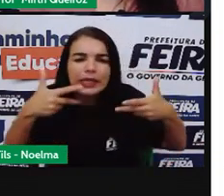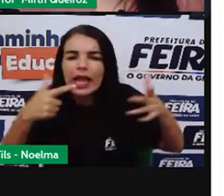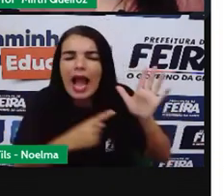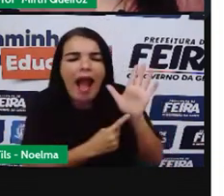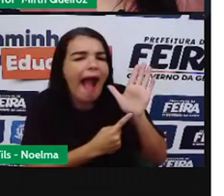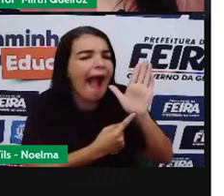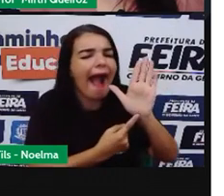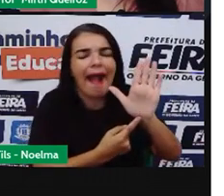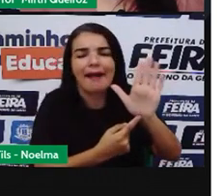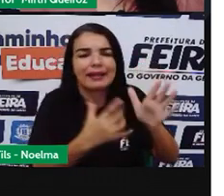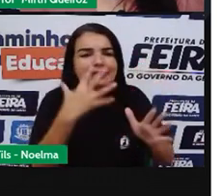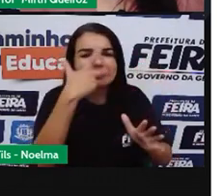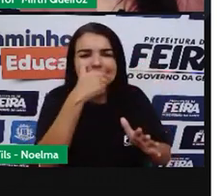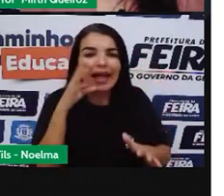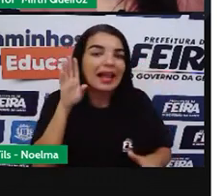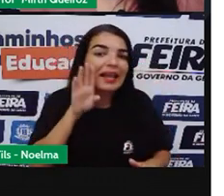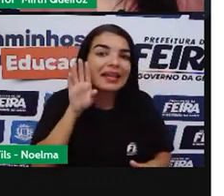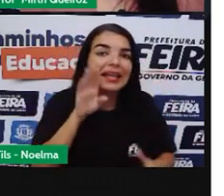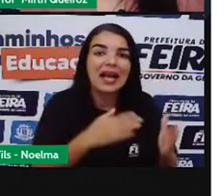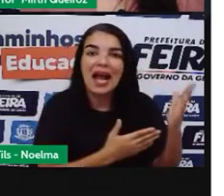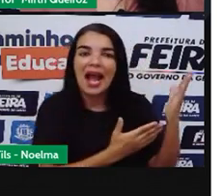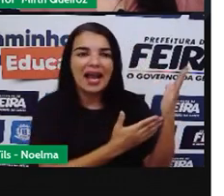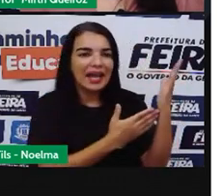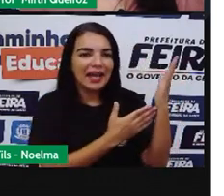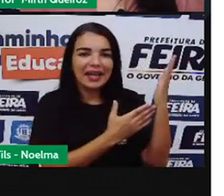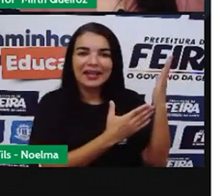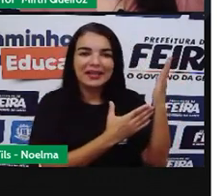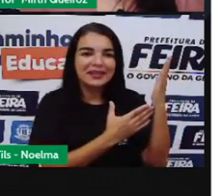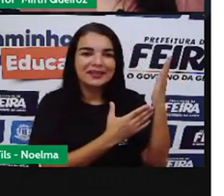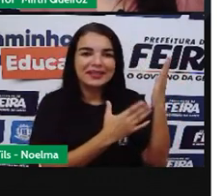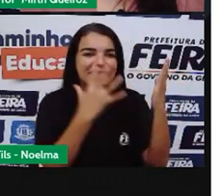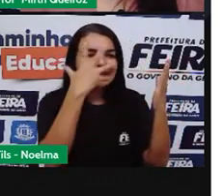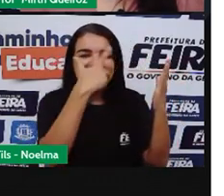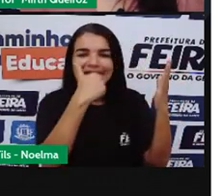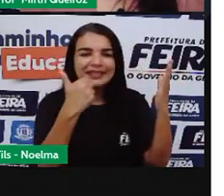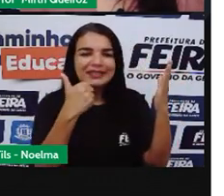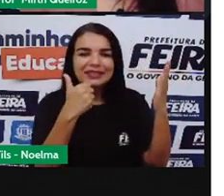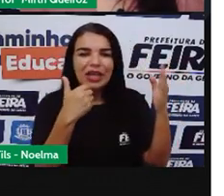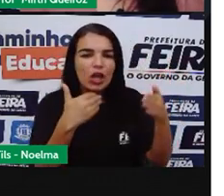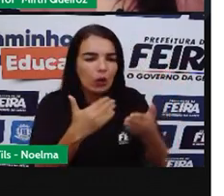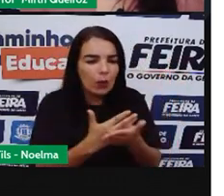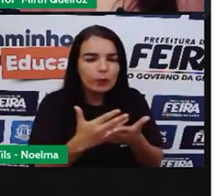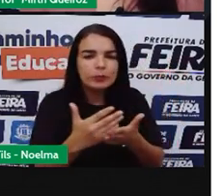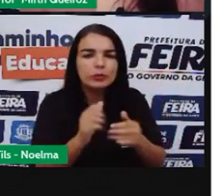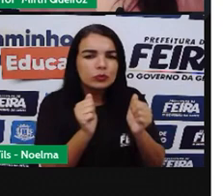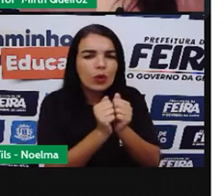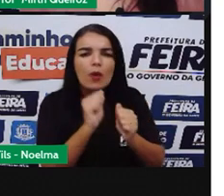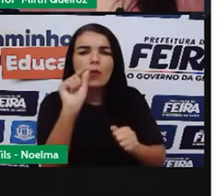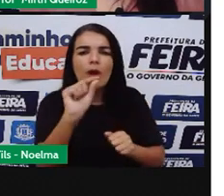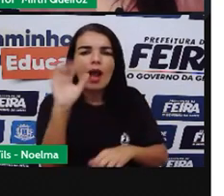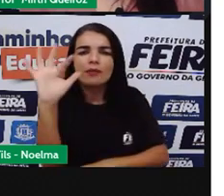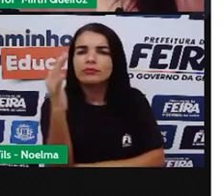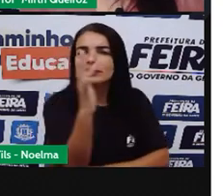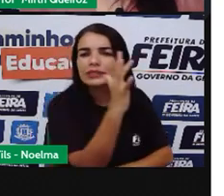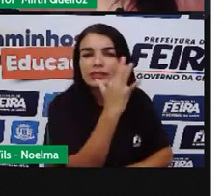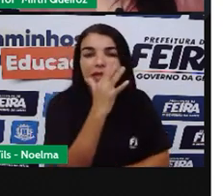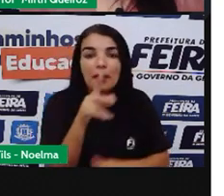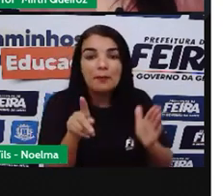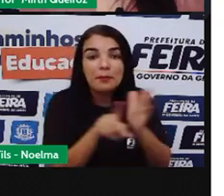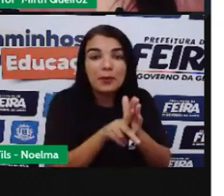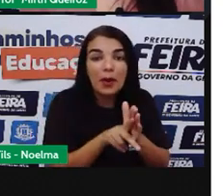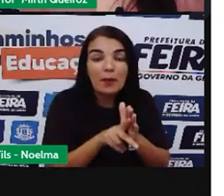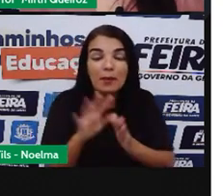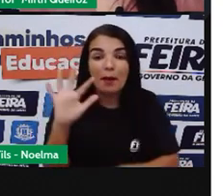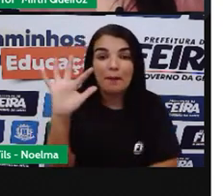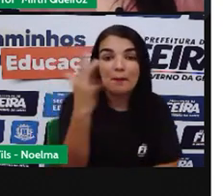Espalhadas por aí Olha que legal Essa obra De arte A partir Da natureza Utilizou A própria Planta